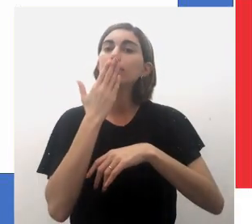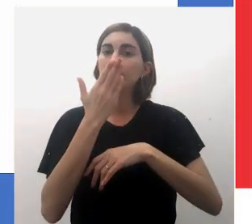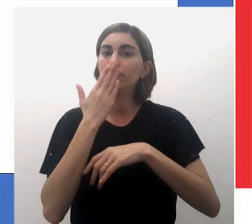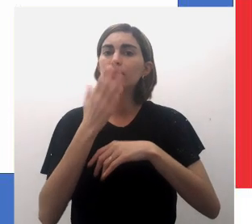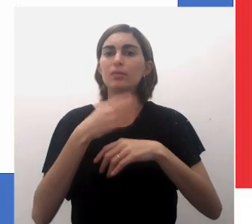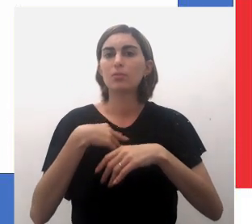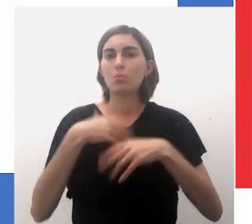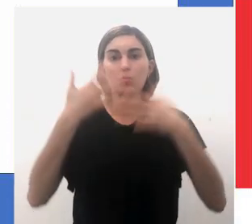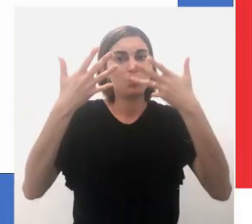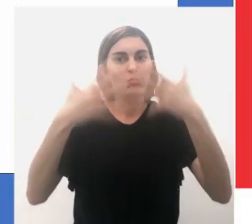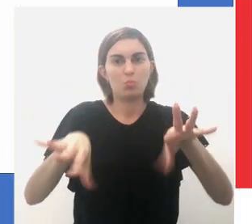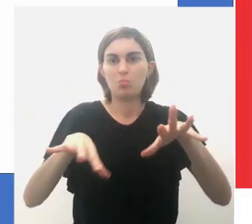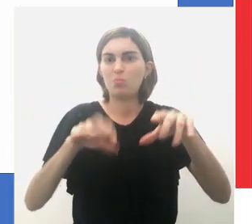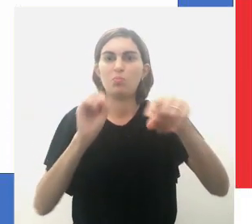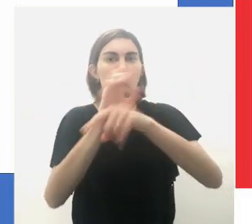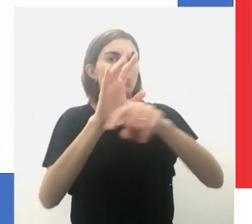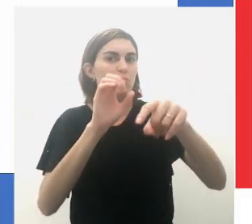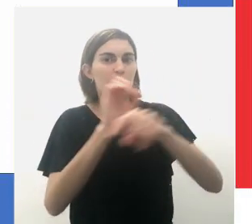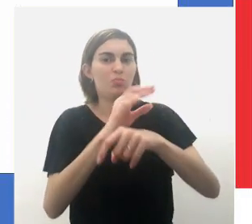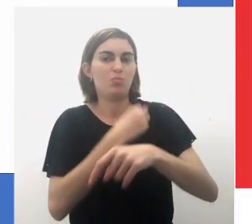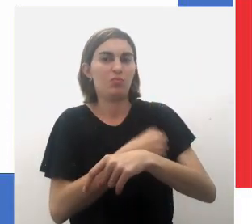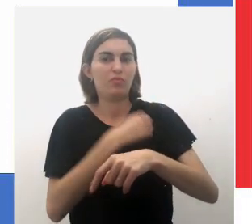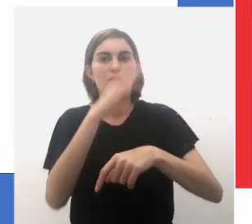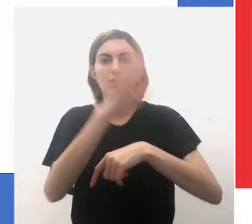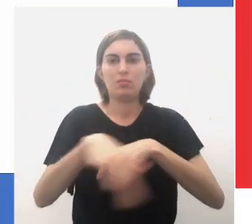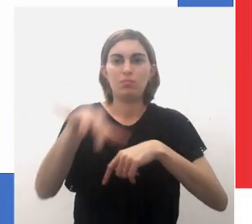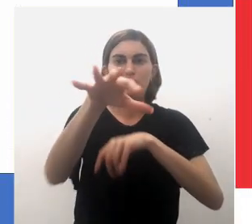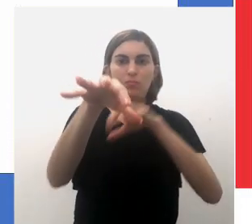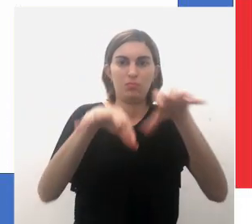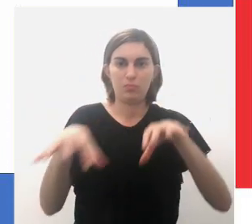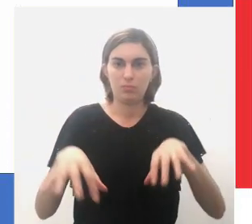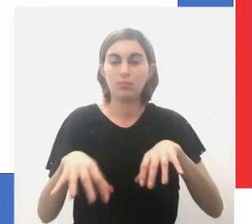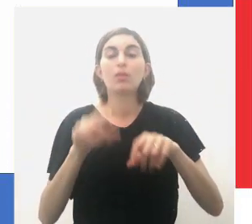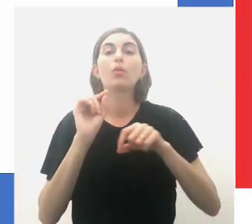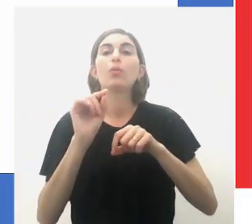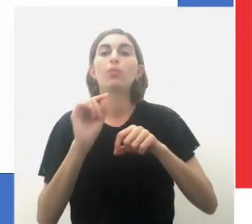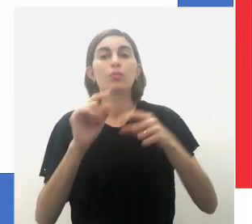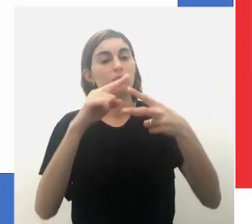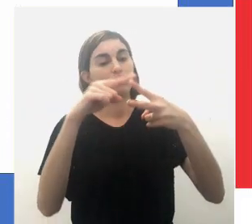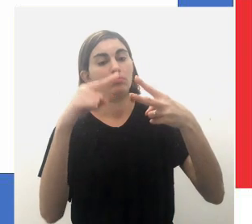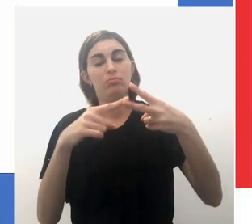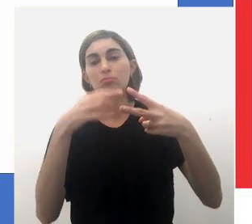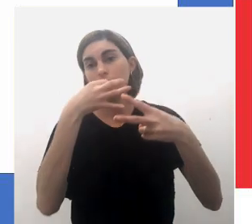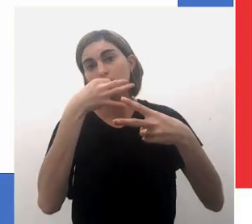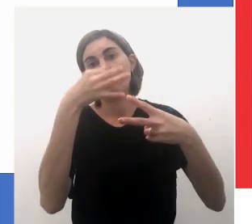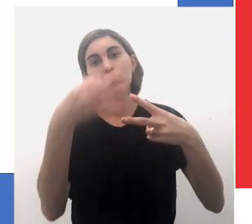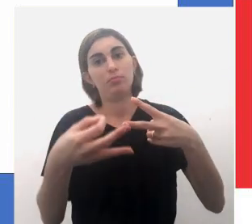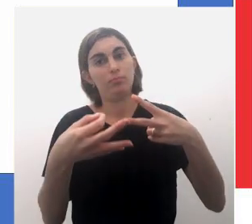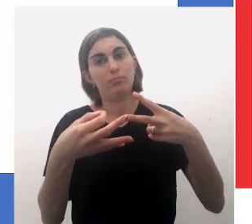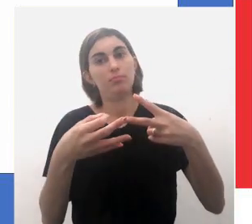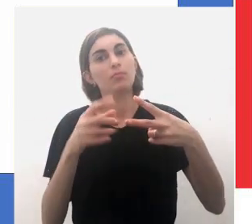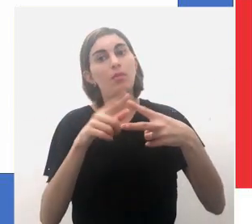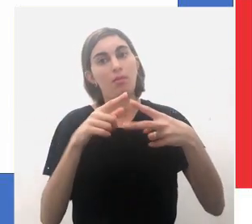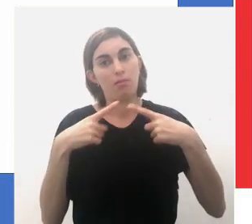que se recusavam a viver nas aldeias coloniais, estavam o quê? duas opções,